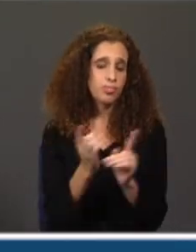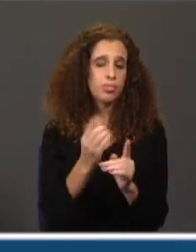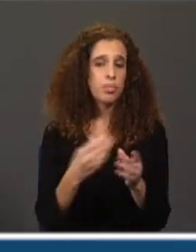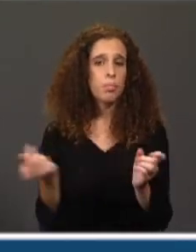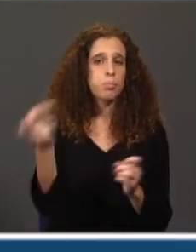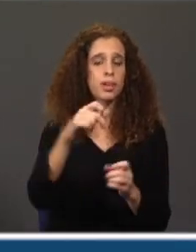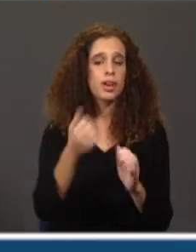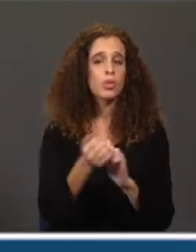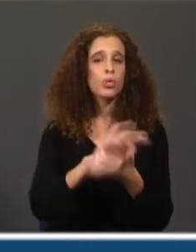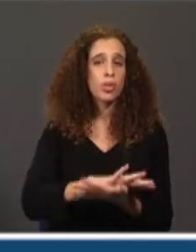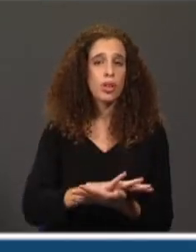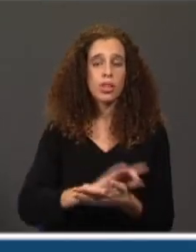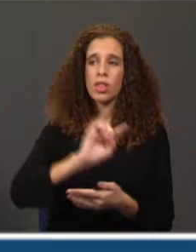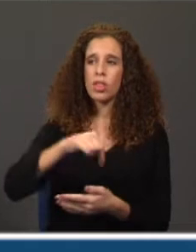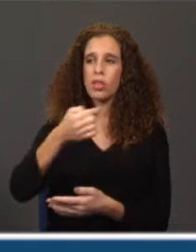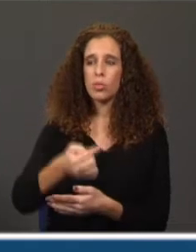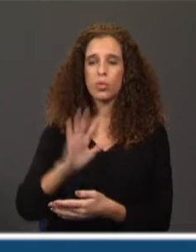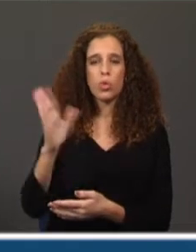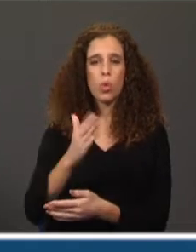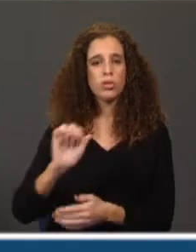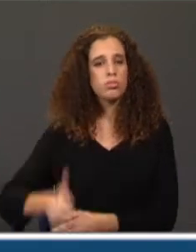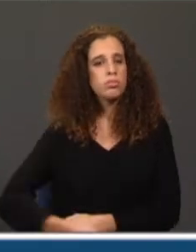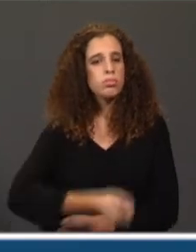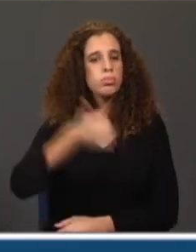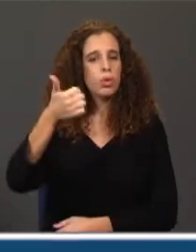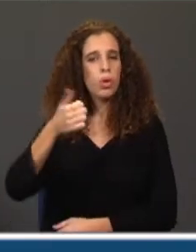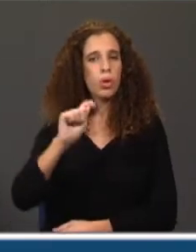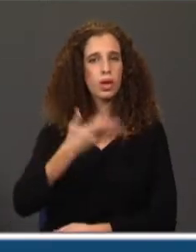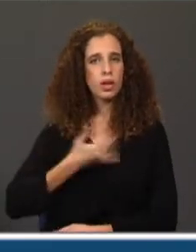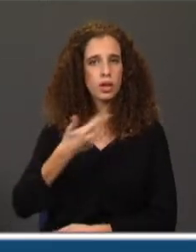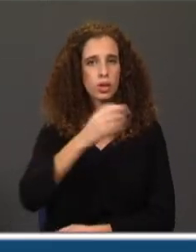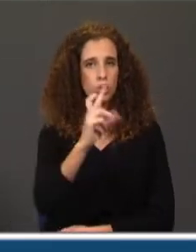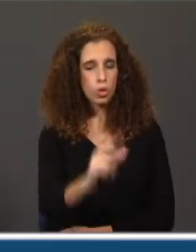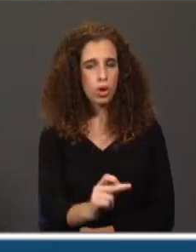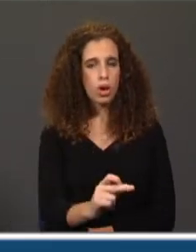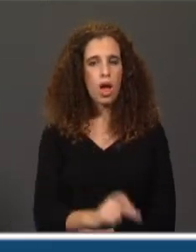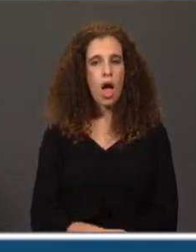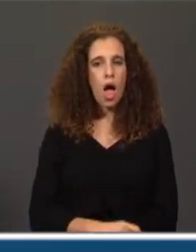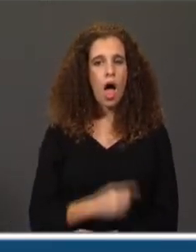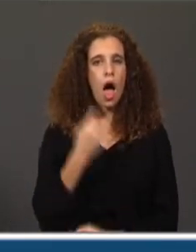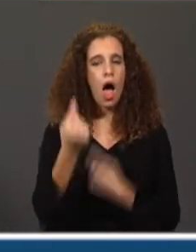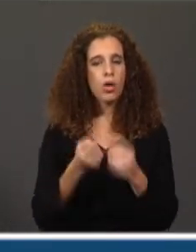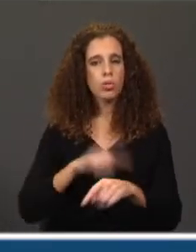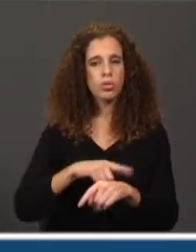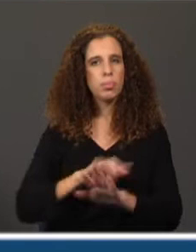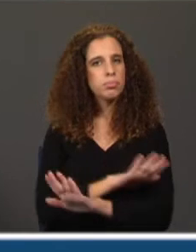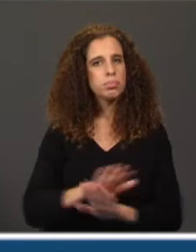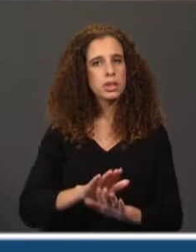Depois, quando as coisas melhoraram na editora, passado uns tempos deixei de se escrever.